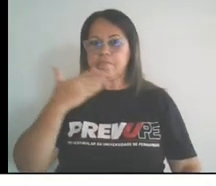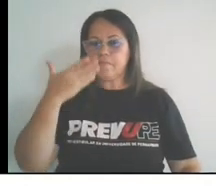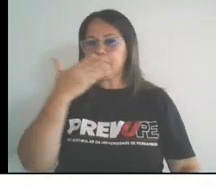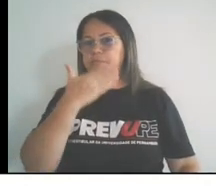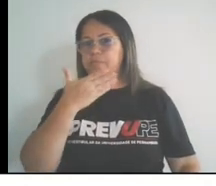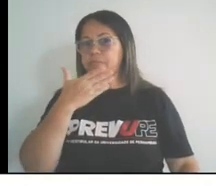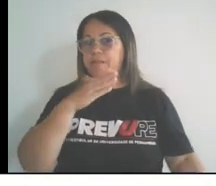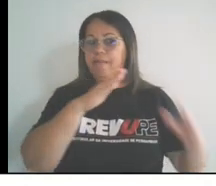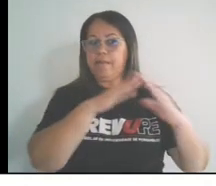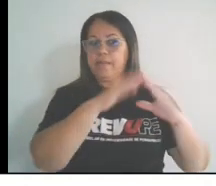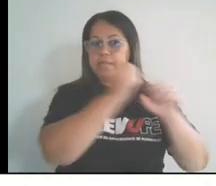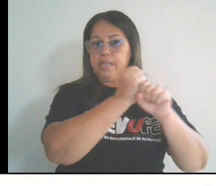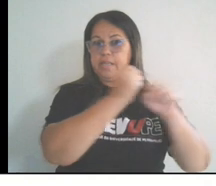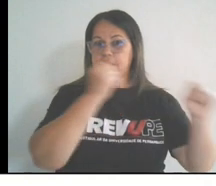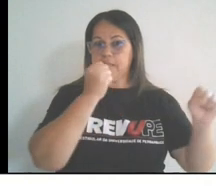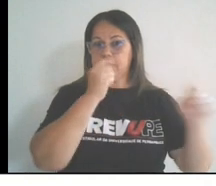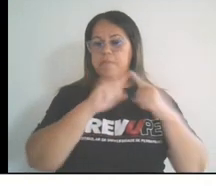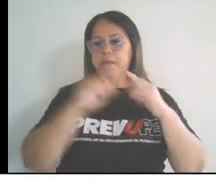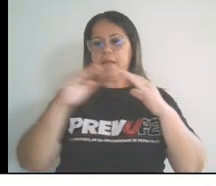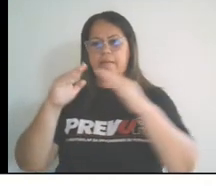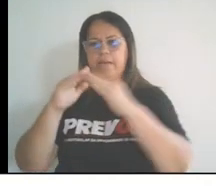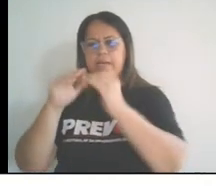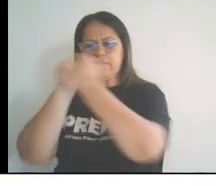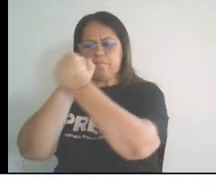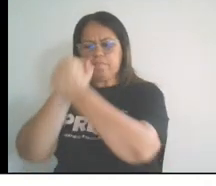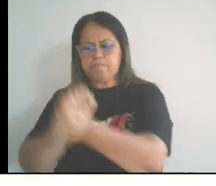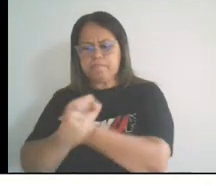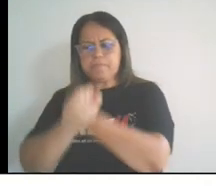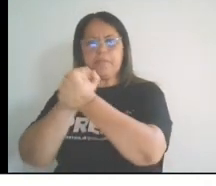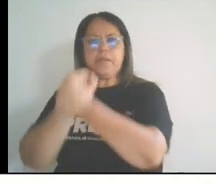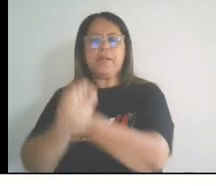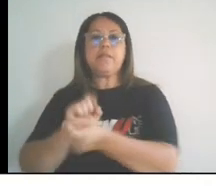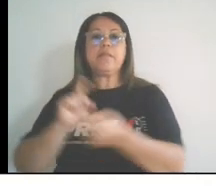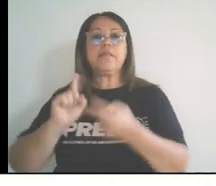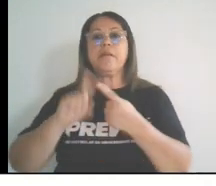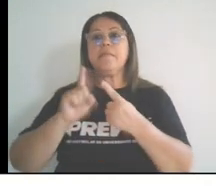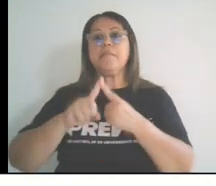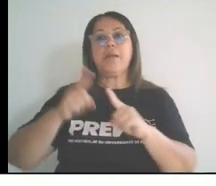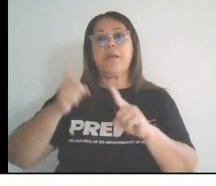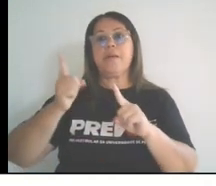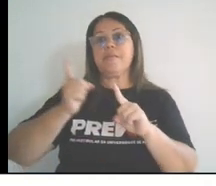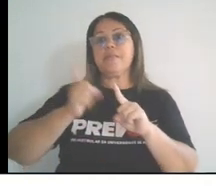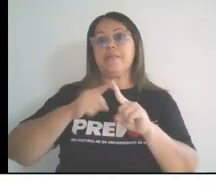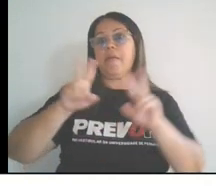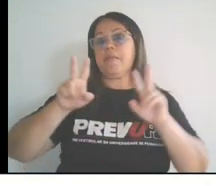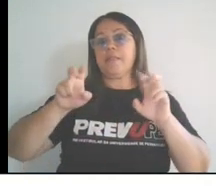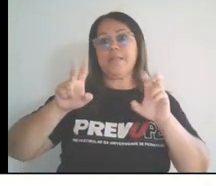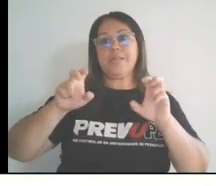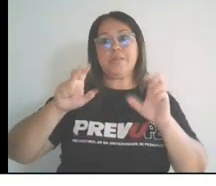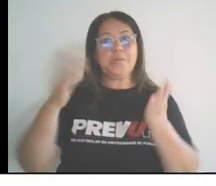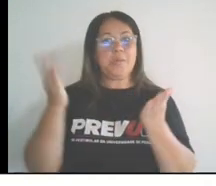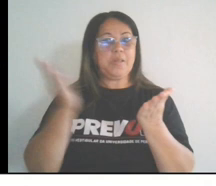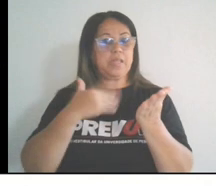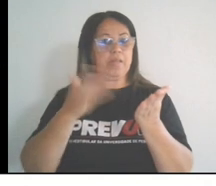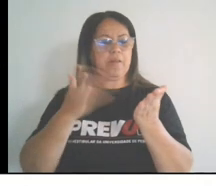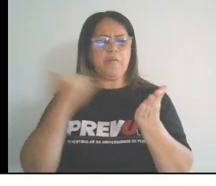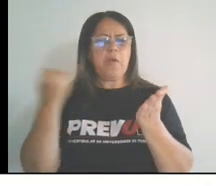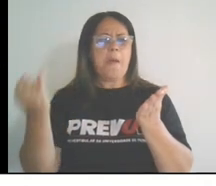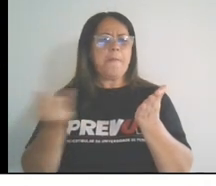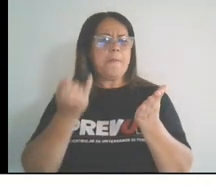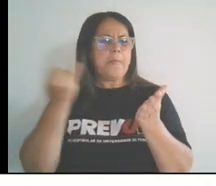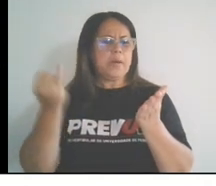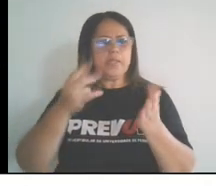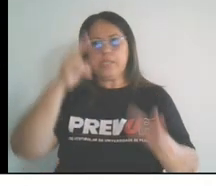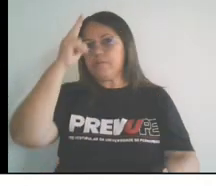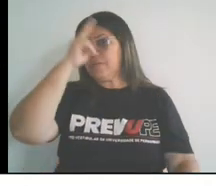que fazem parte dessa estrutura do engenho, também é um título de um livro muito importante na historiografia brasileira,